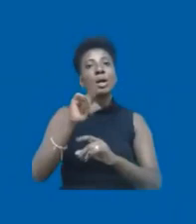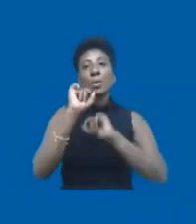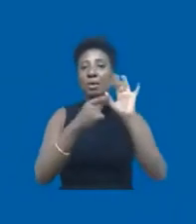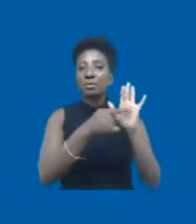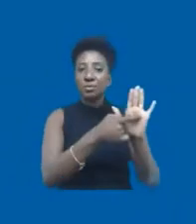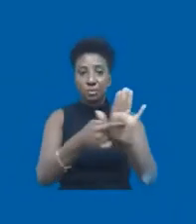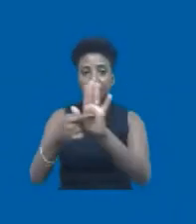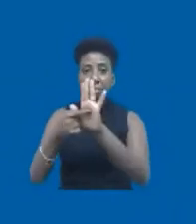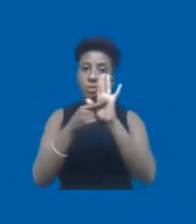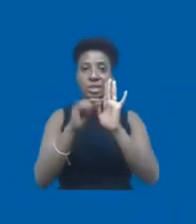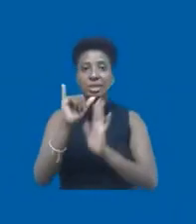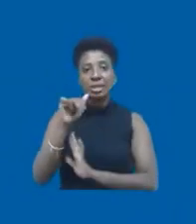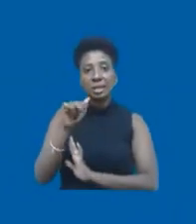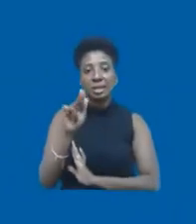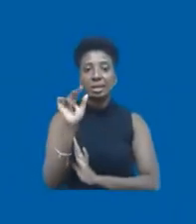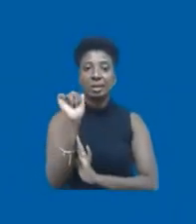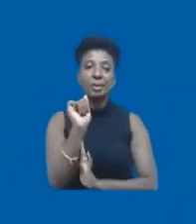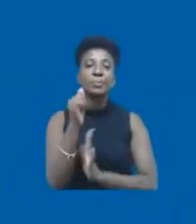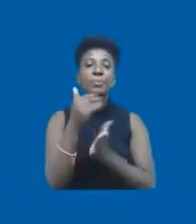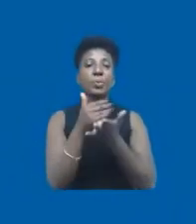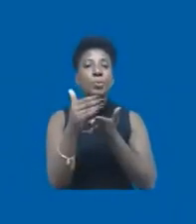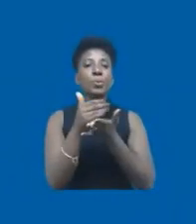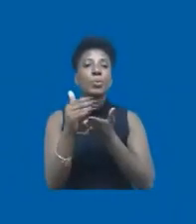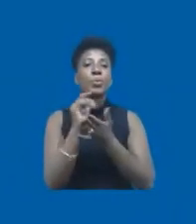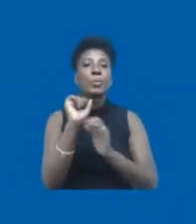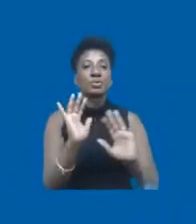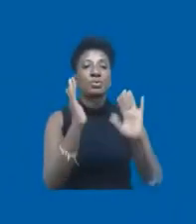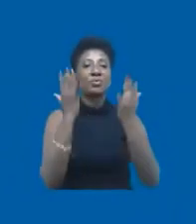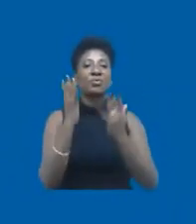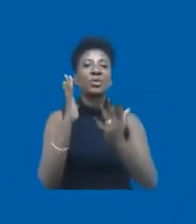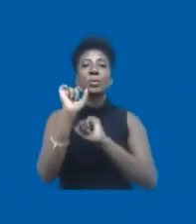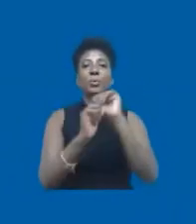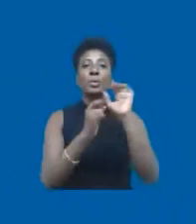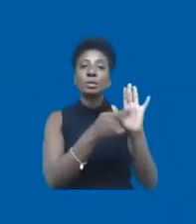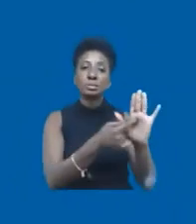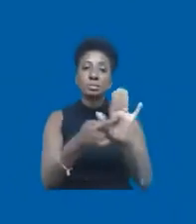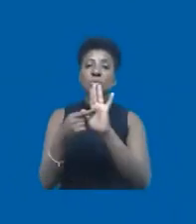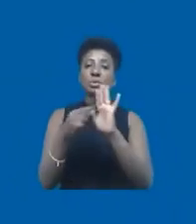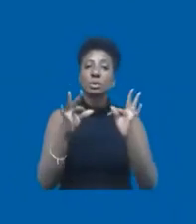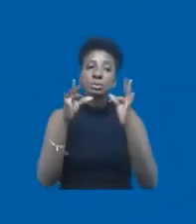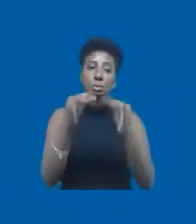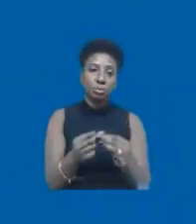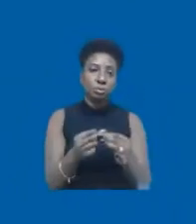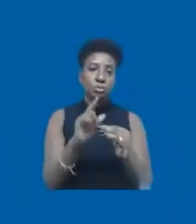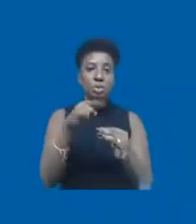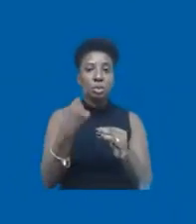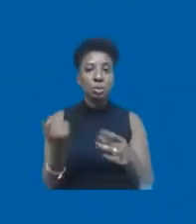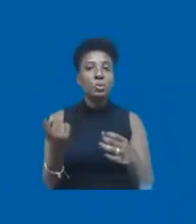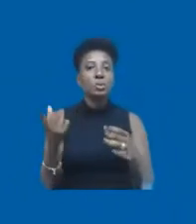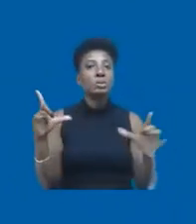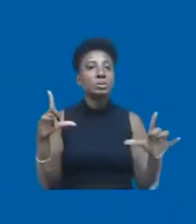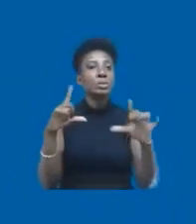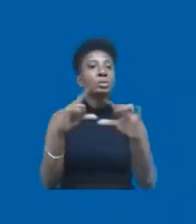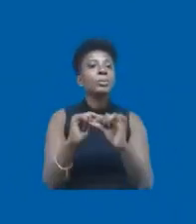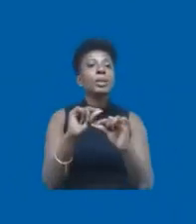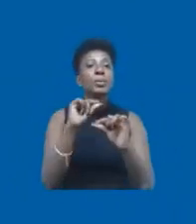mencionada pelo Iarab no início do nosso evento, que ela seja colocada em prática, né? Que a gente reduza esse